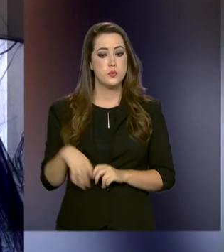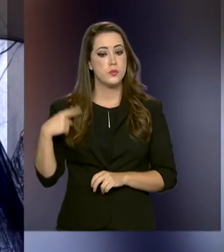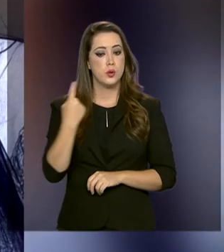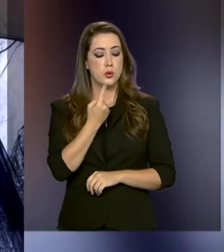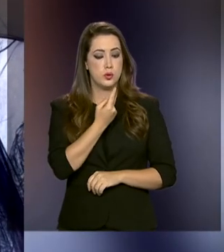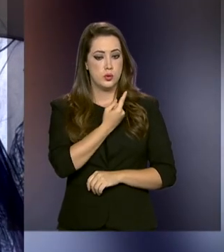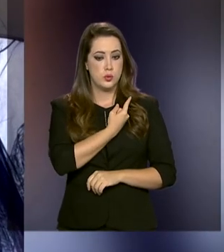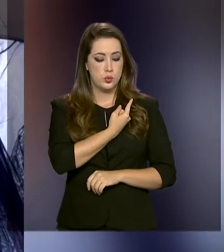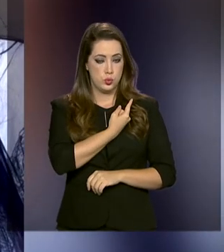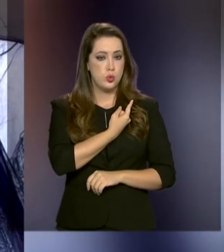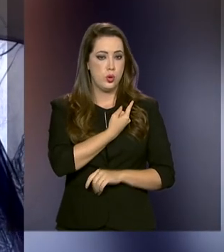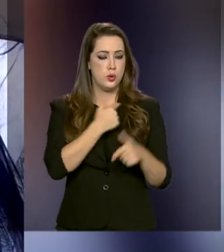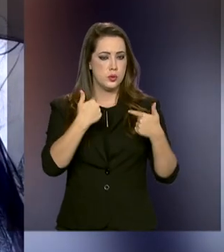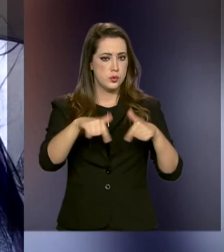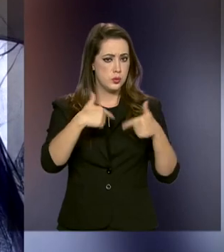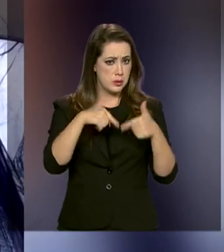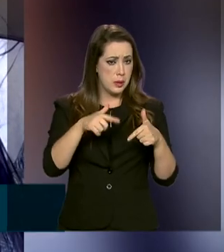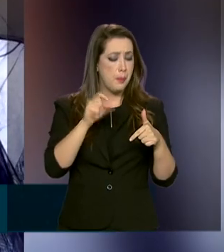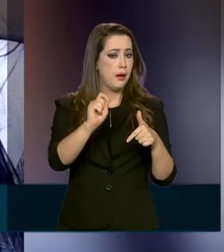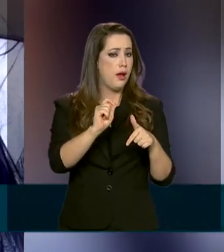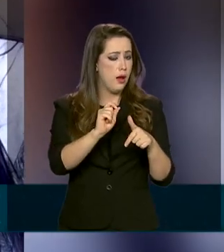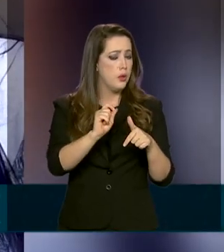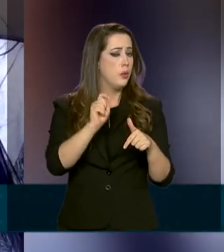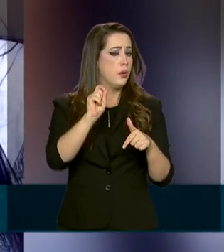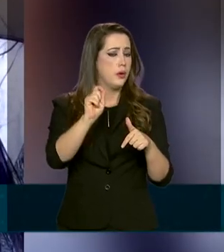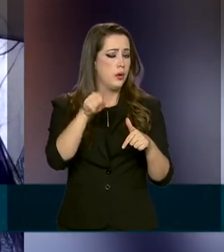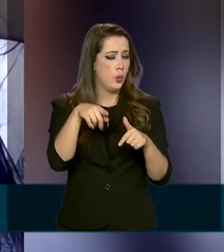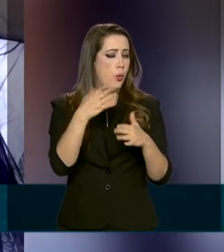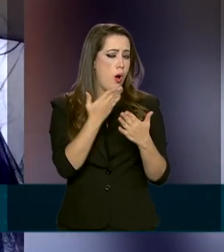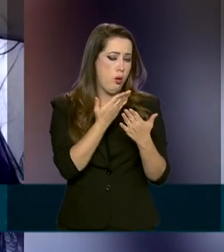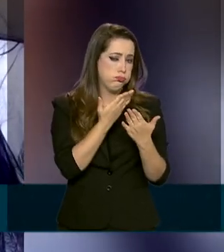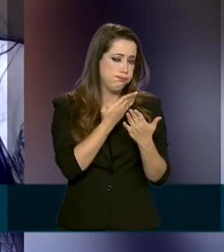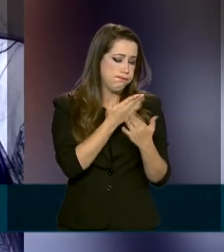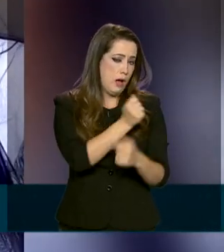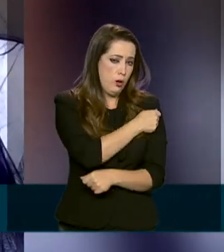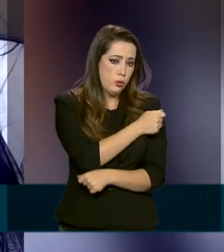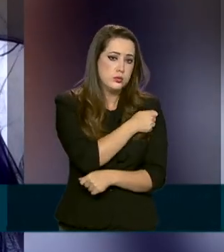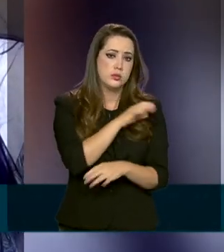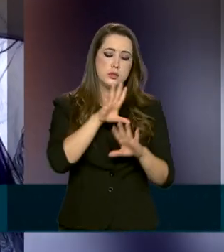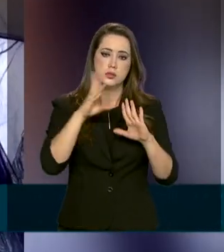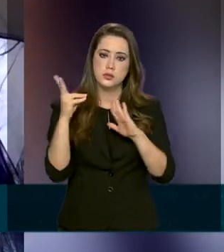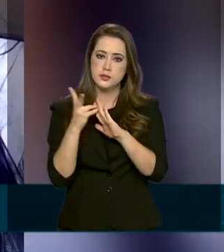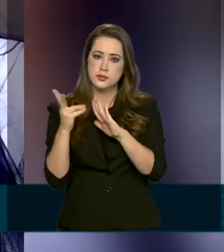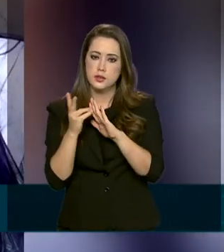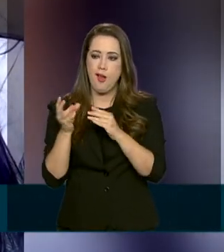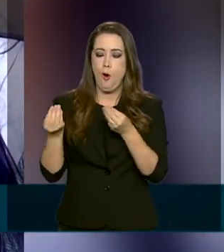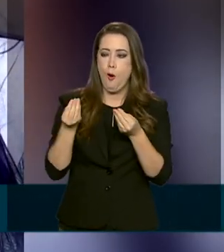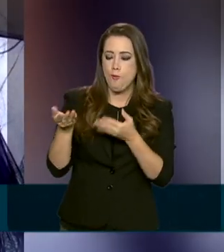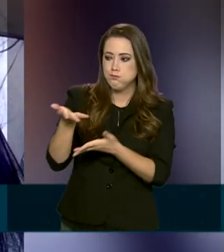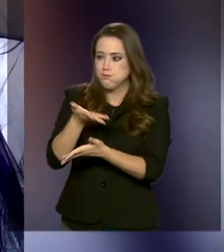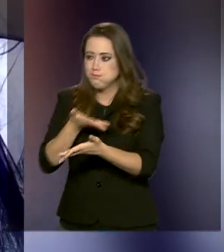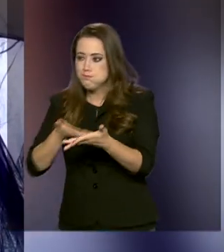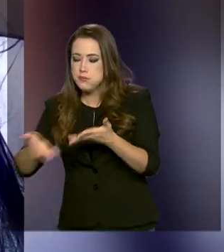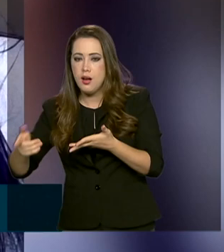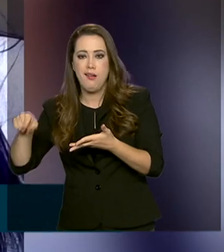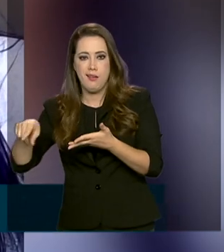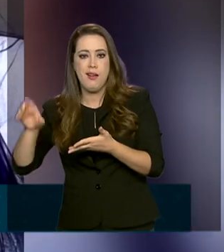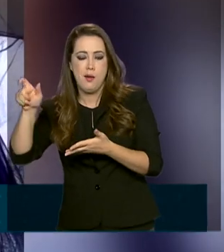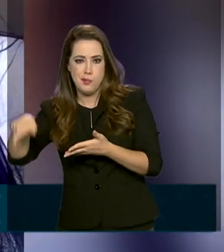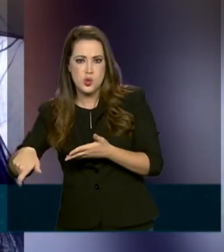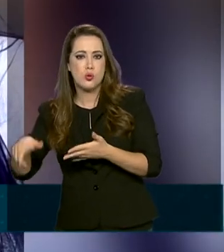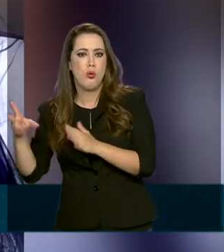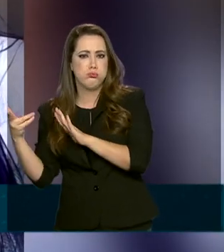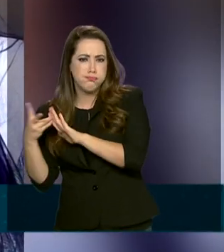preceptor indígena, estudante indígena, é justamente fazer essa ponte de acolhimento, receber esse paciente, não se preocupando